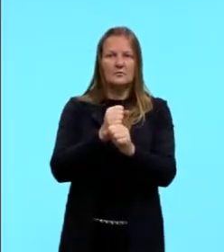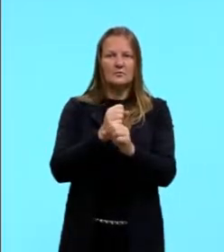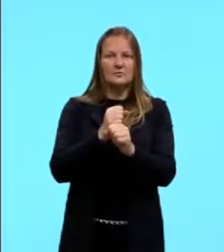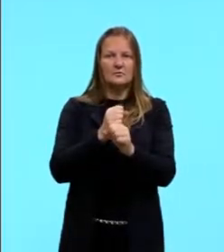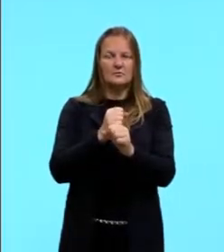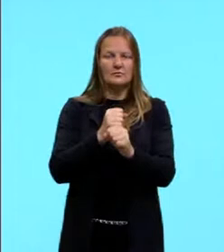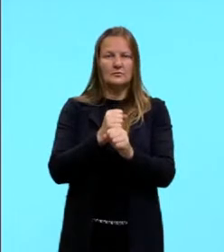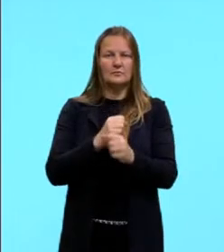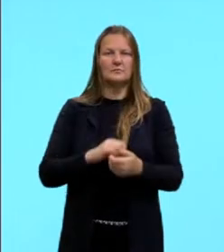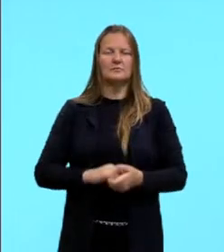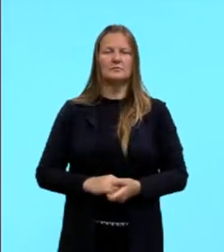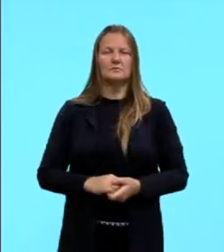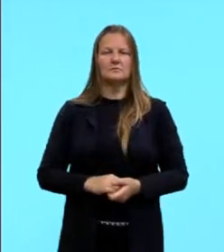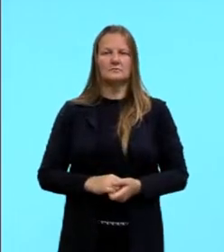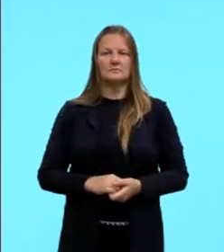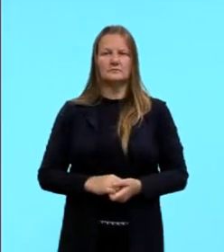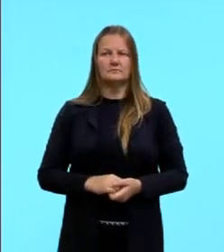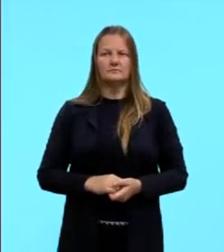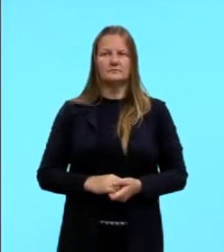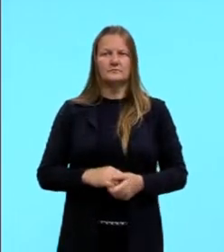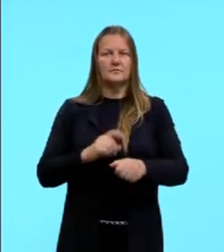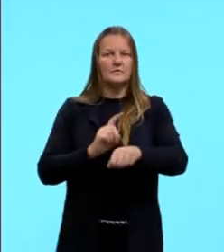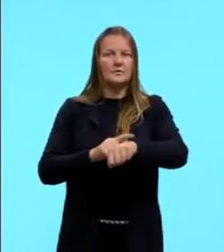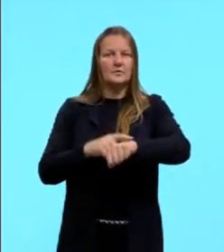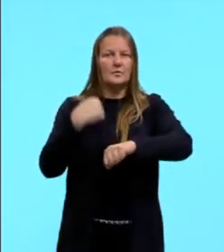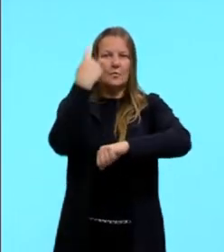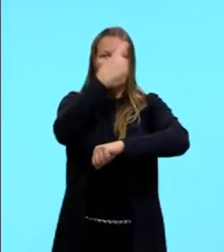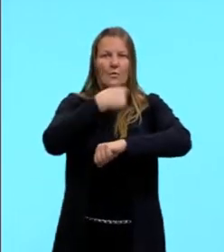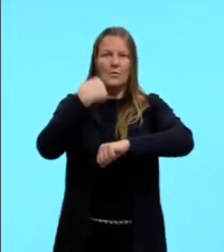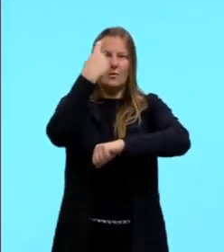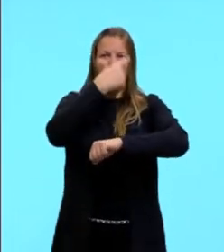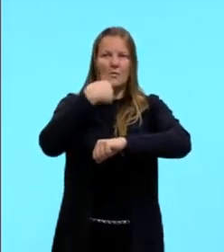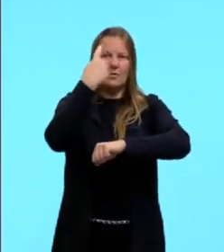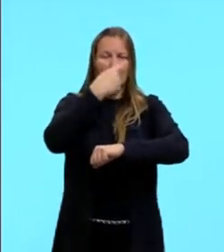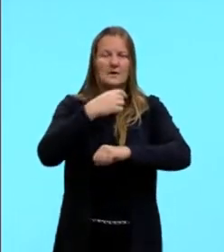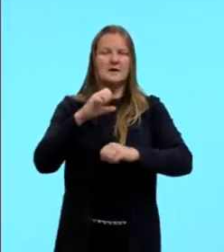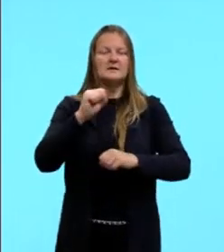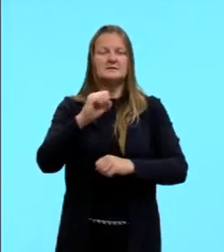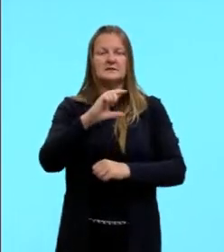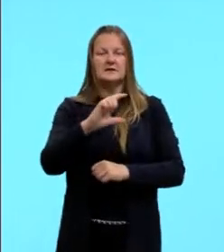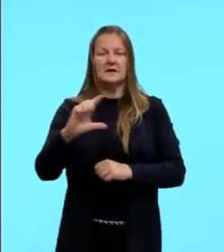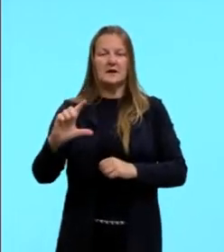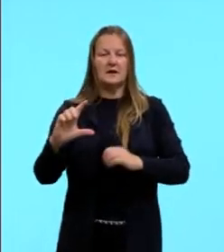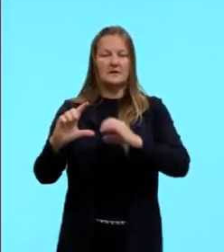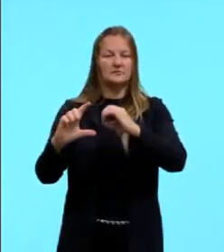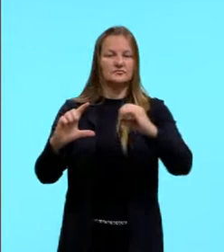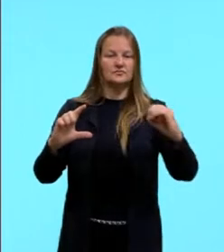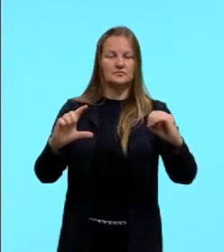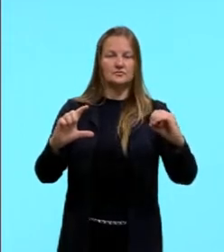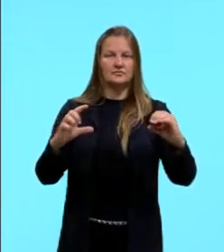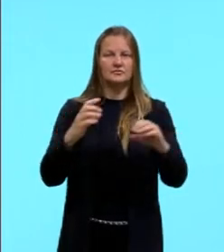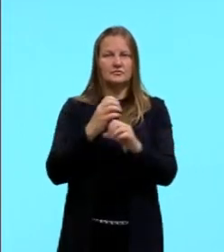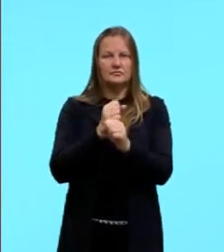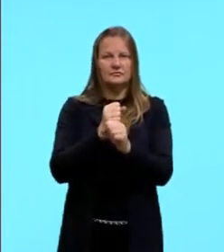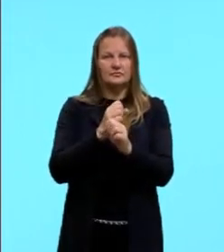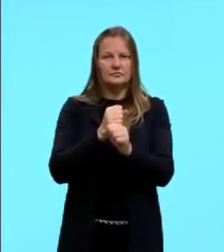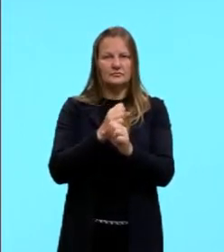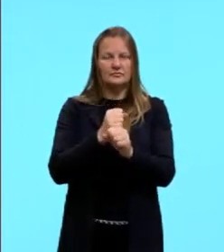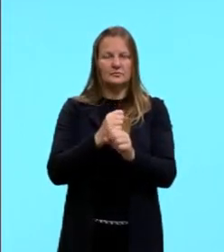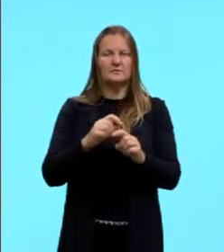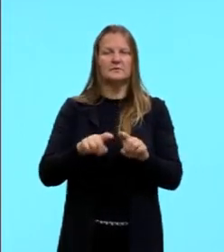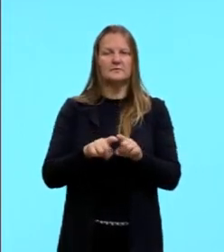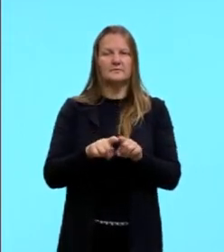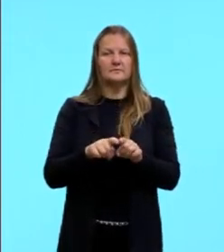eu somo de oeste para leste, eu somo horas, né, eu tô indo de oeste para leste, eu vou somar quantas horas ali, quantos fuso